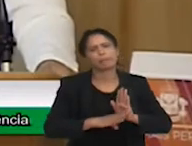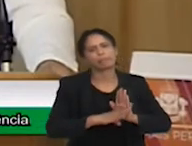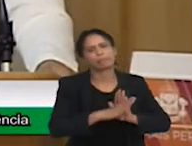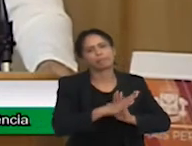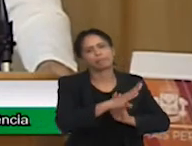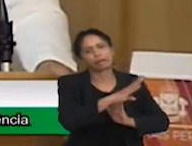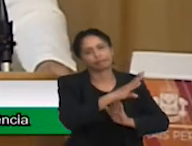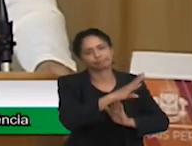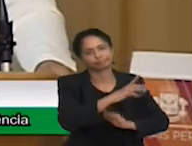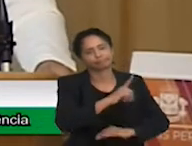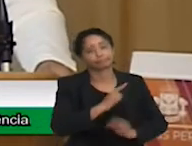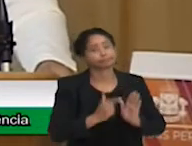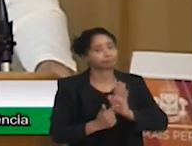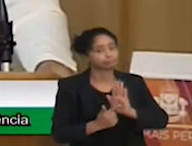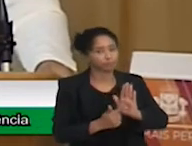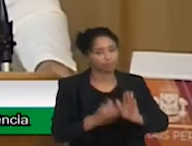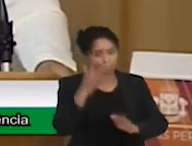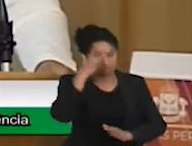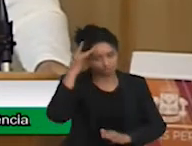deficiência que estão muitas vezes